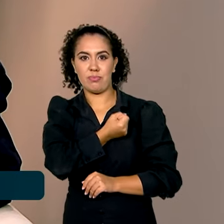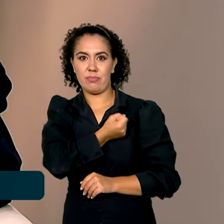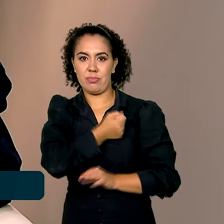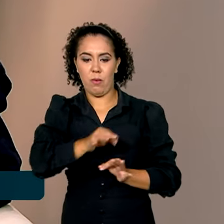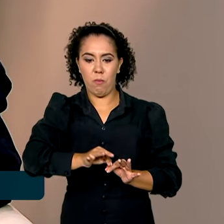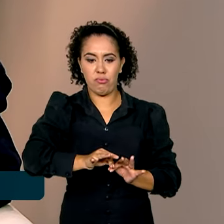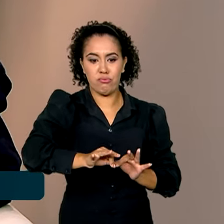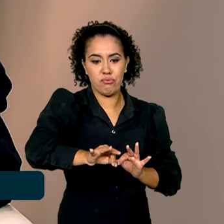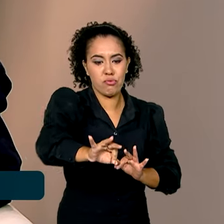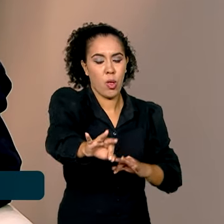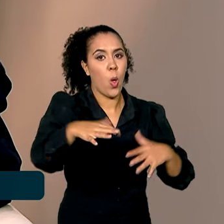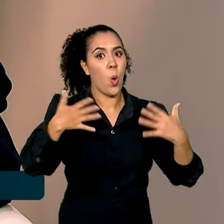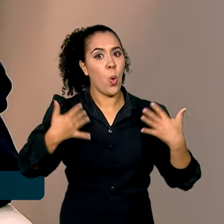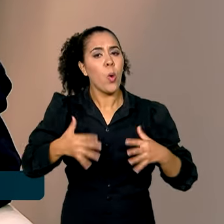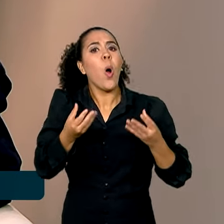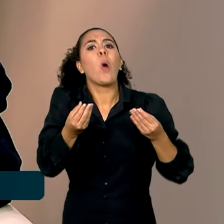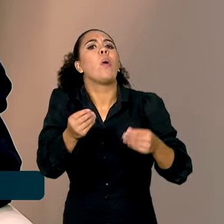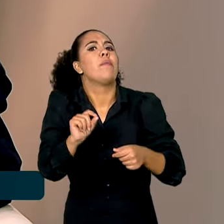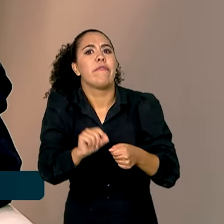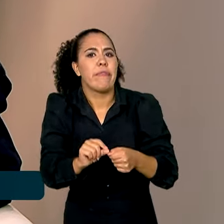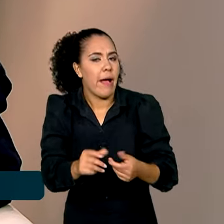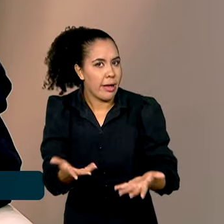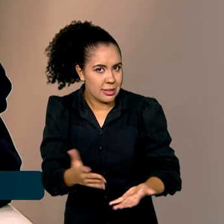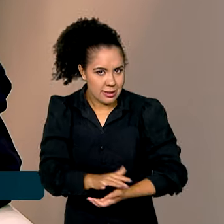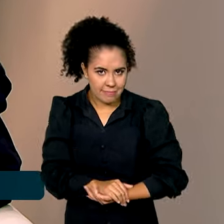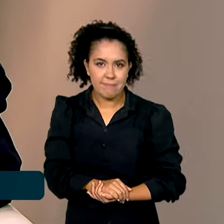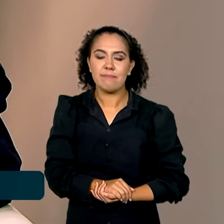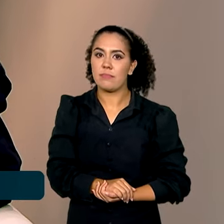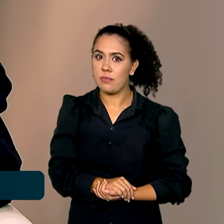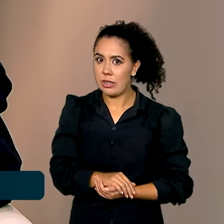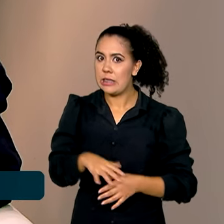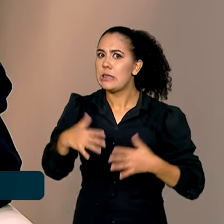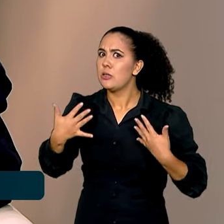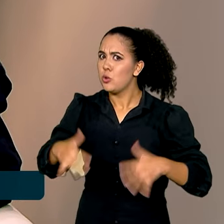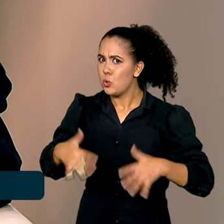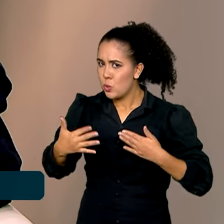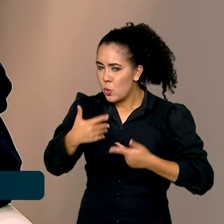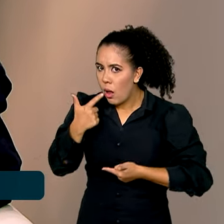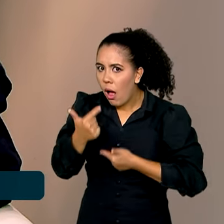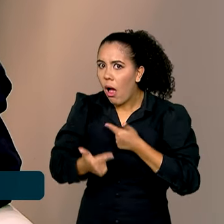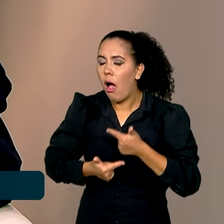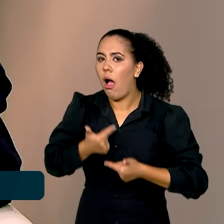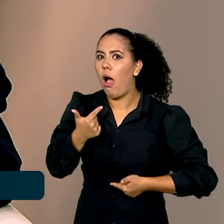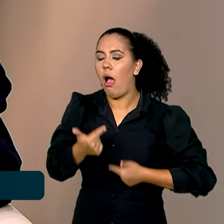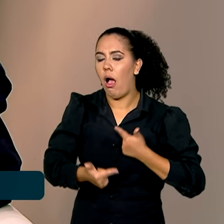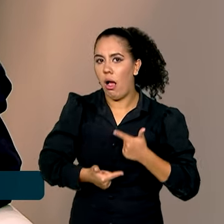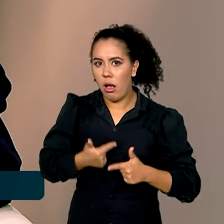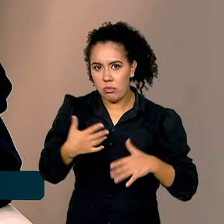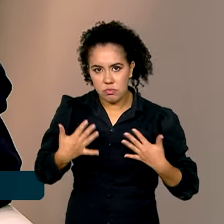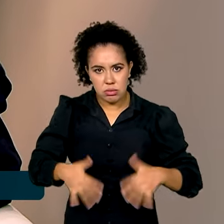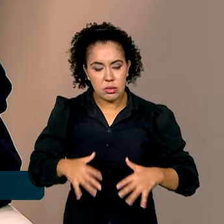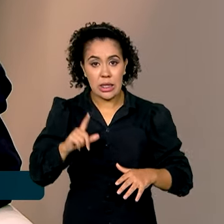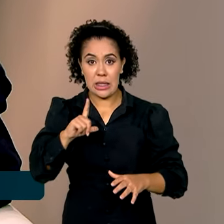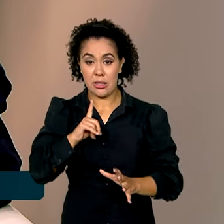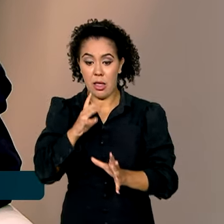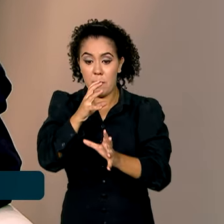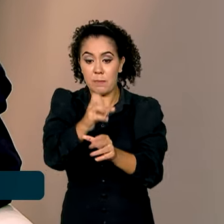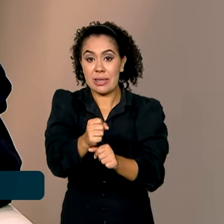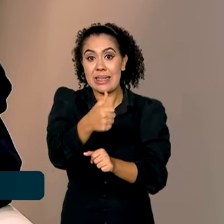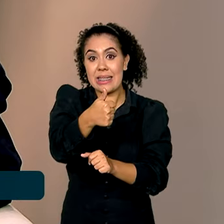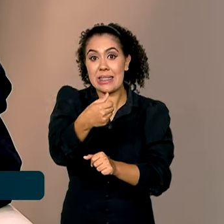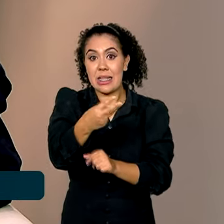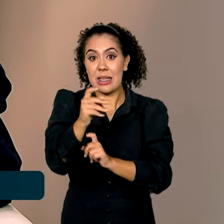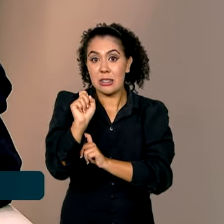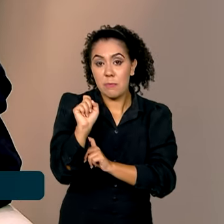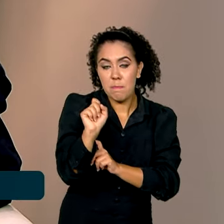é que faz? É um trabalho hercúleo, nós somos 13 mil policiais,